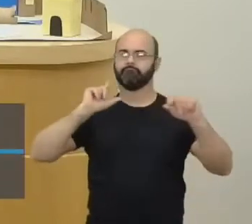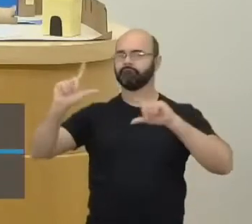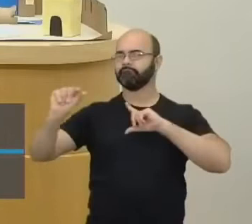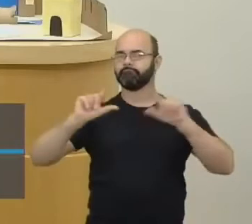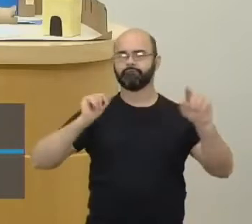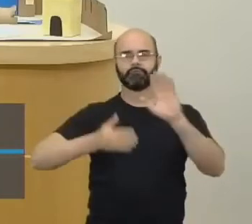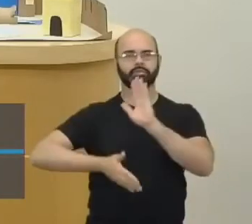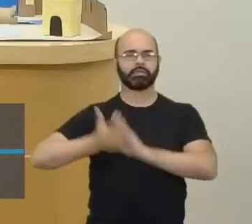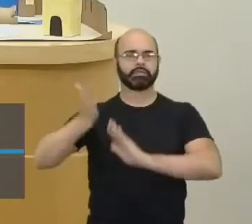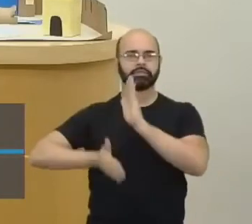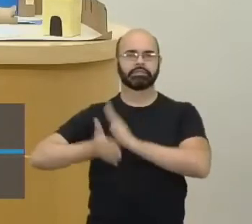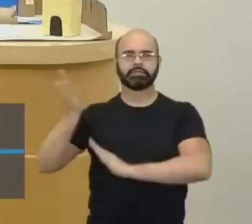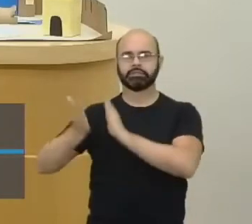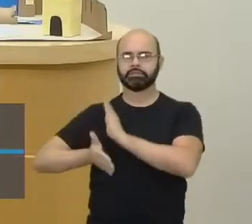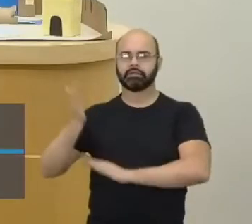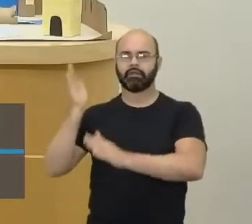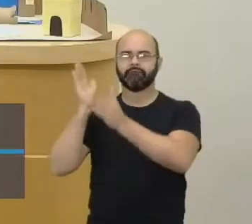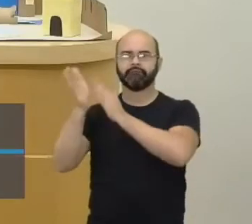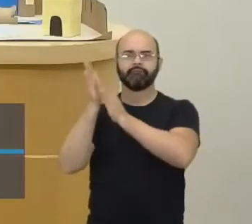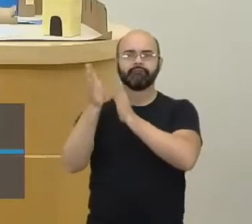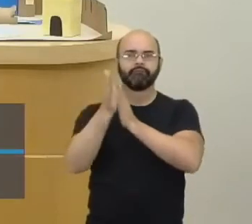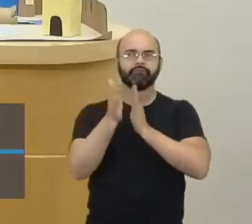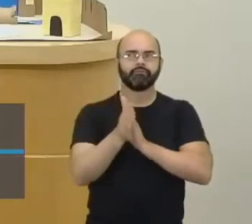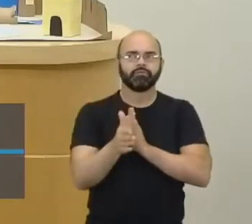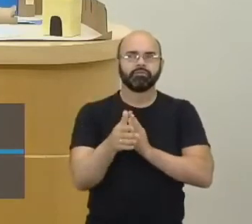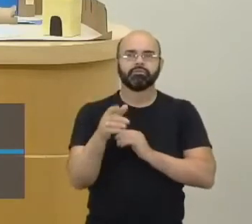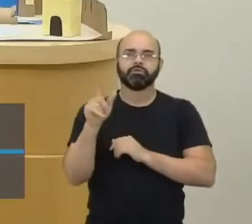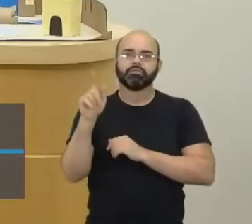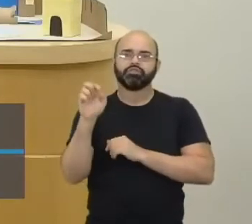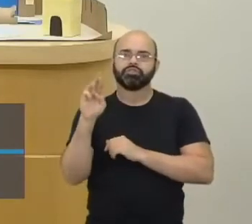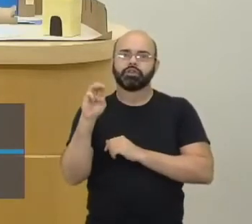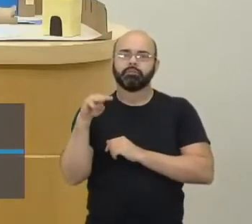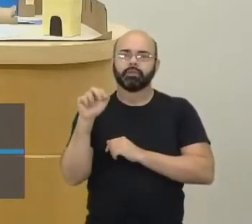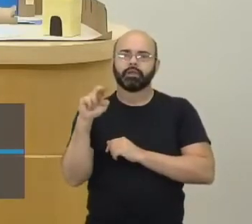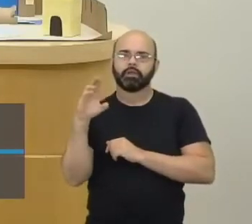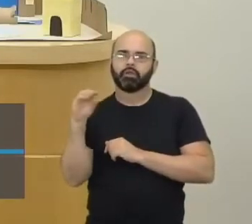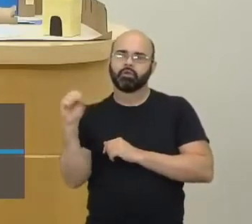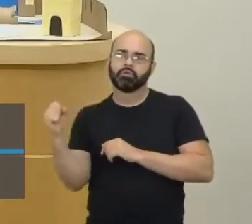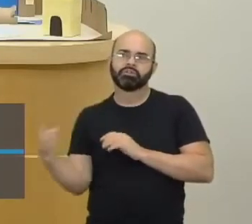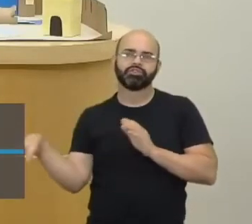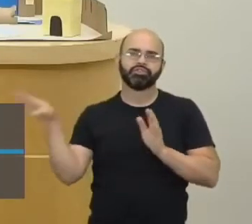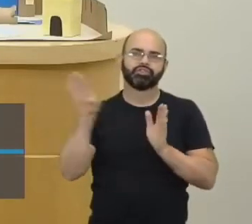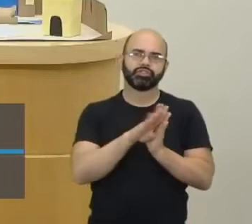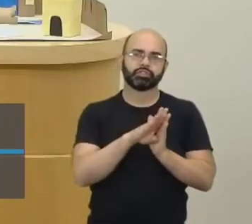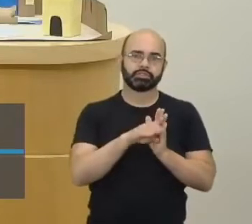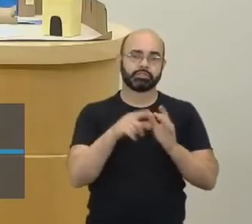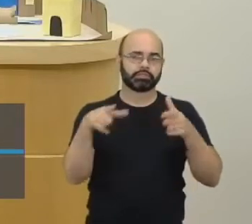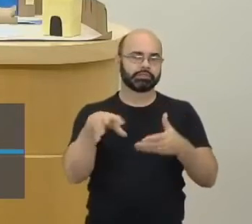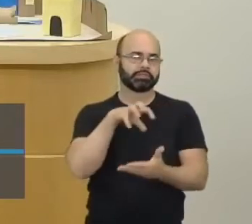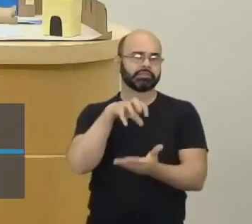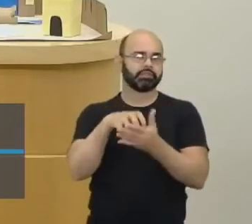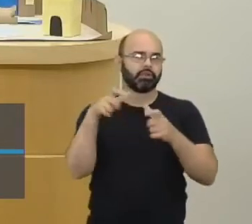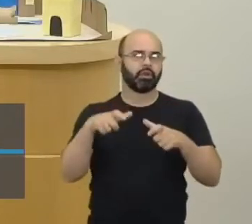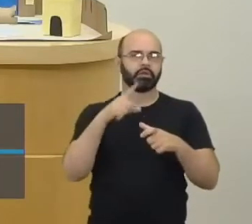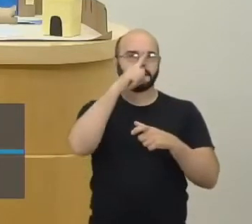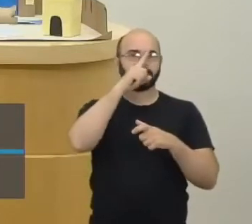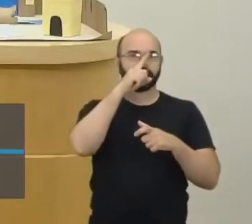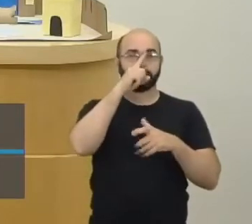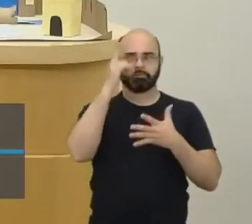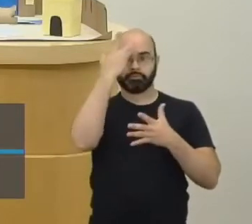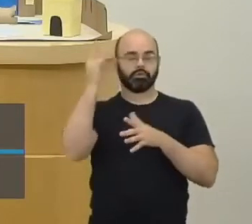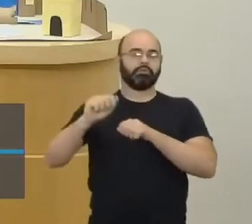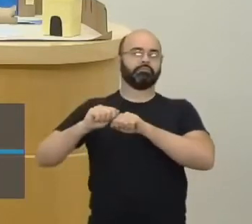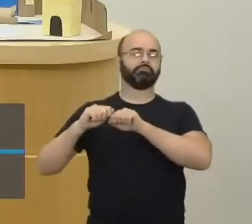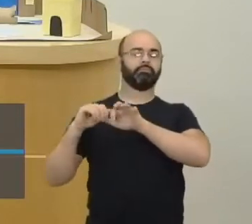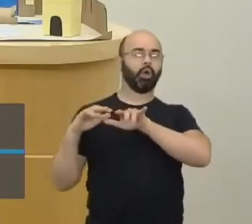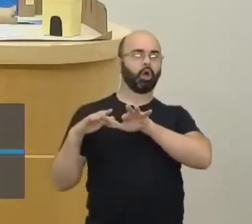concentrados no centro. Só que tá chegando os germânicos e aí a parte central já tá ficando um pouco perigoso. As pessoas começam a migrar